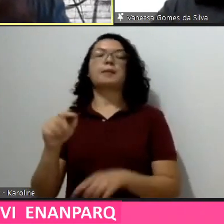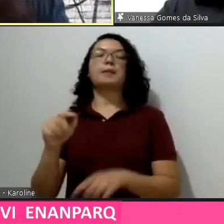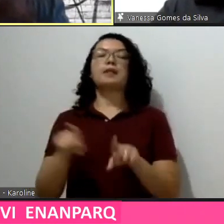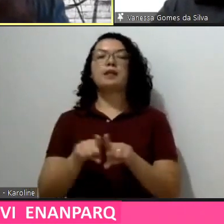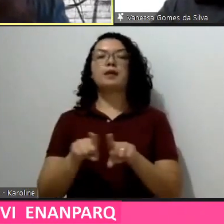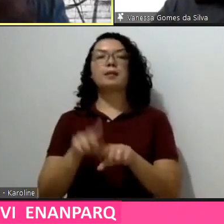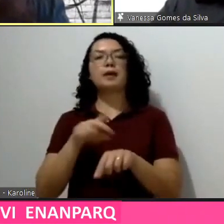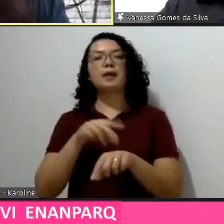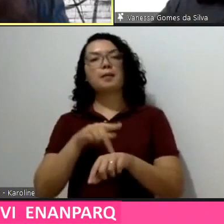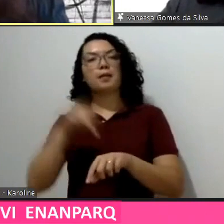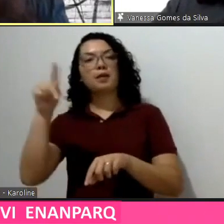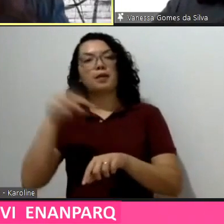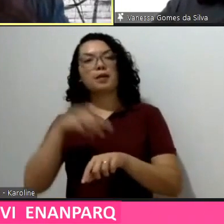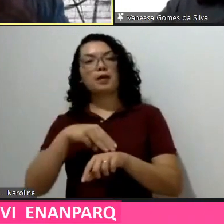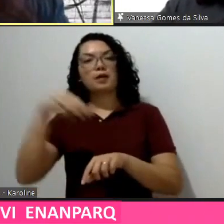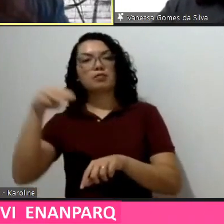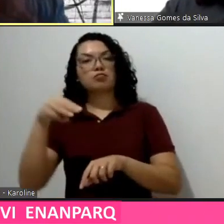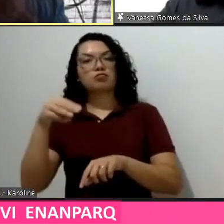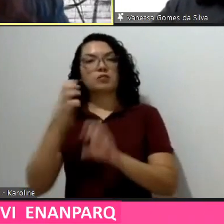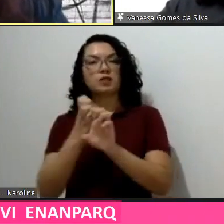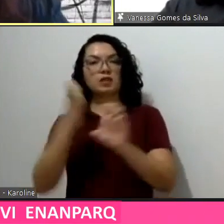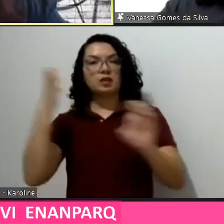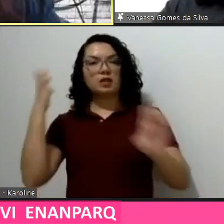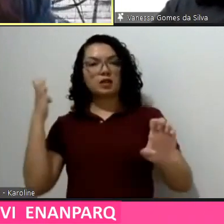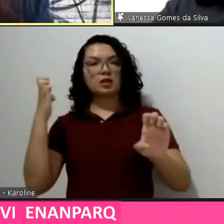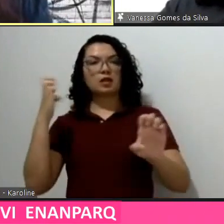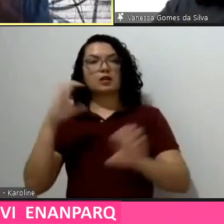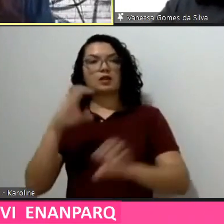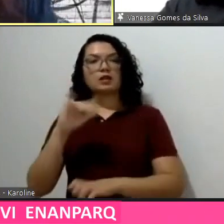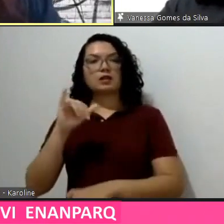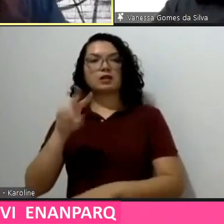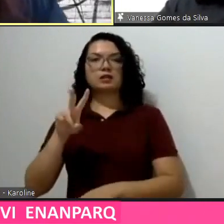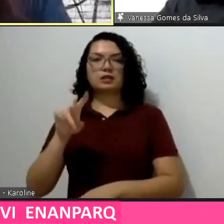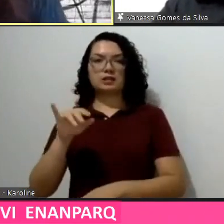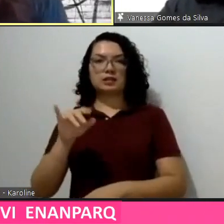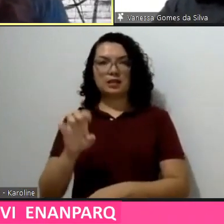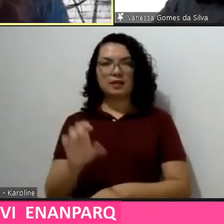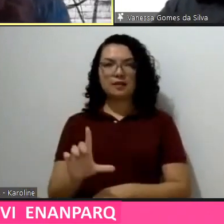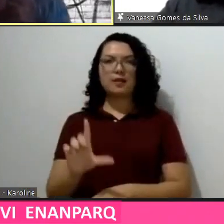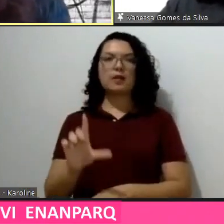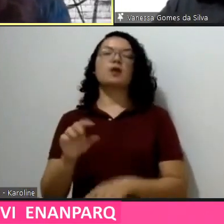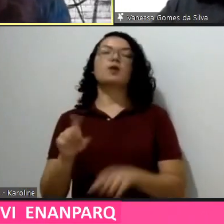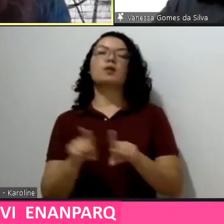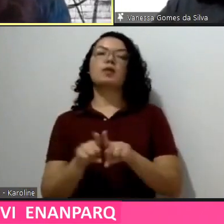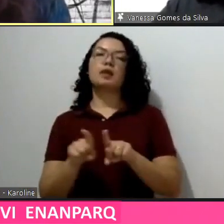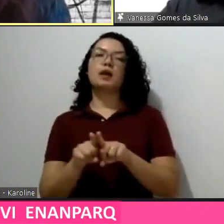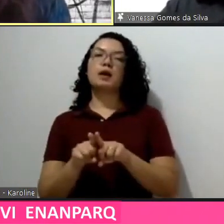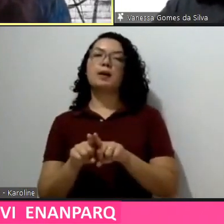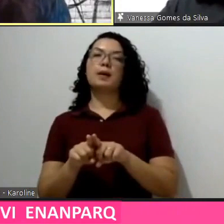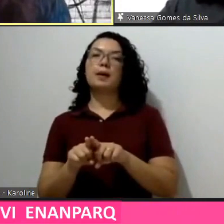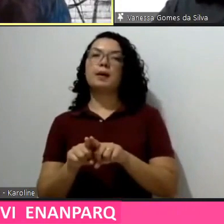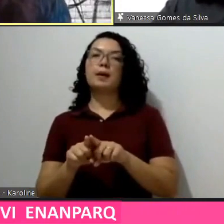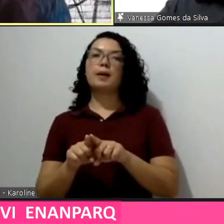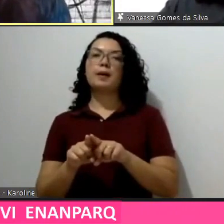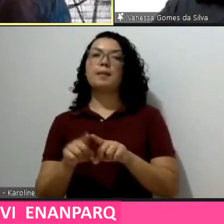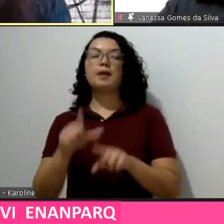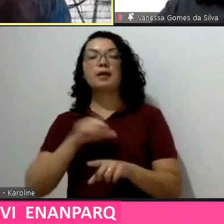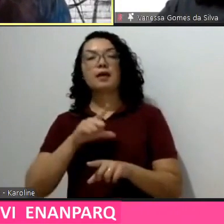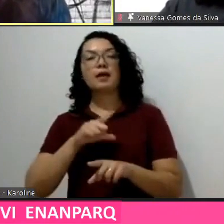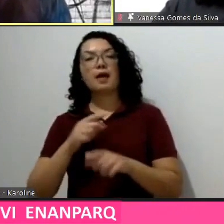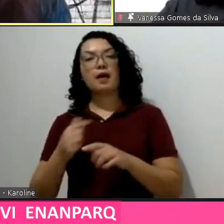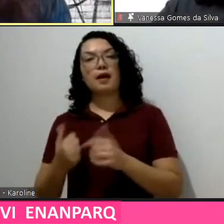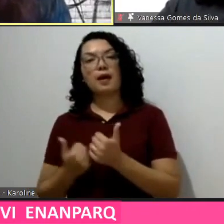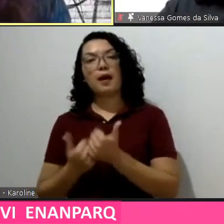mestre e doutora em engenharia civil pela Politécnica e técnica da USP, bolsista de produtividade do CNPq desde